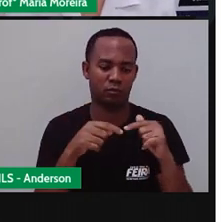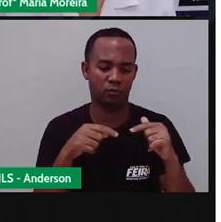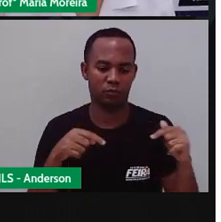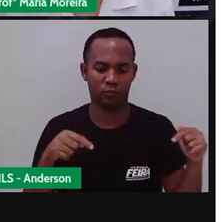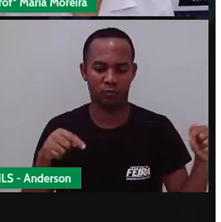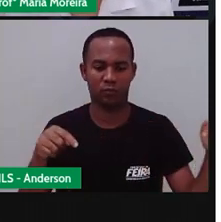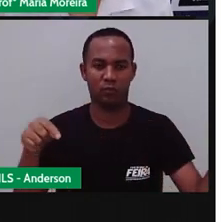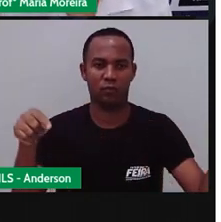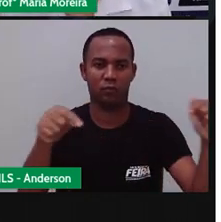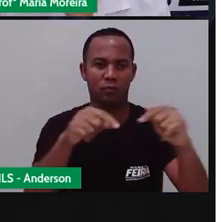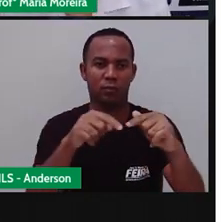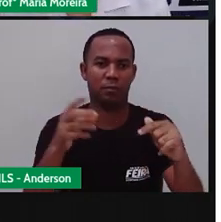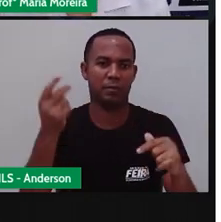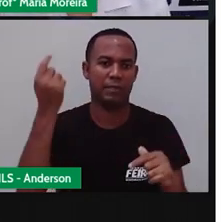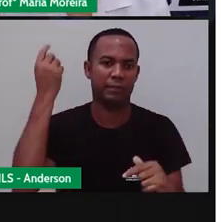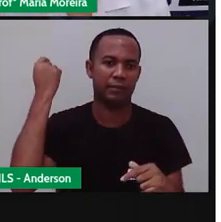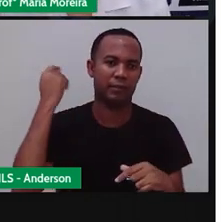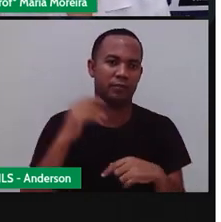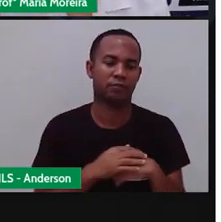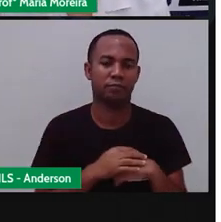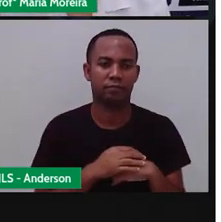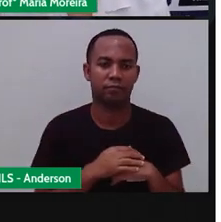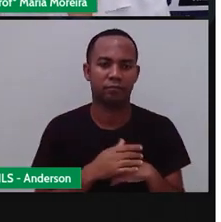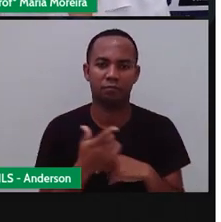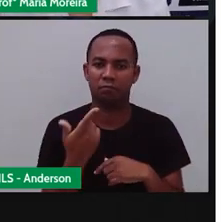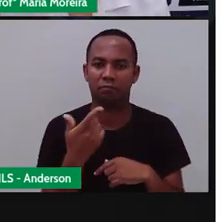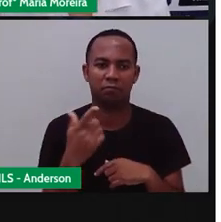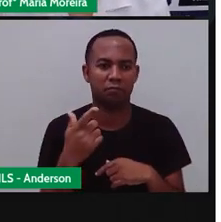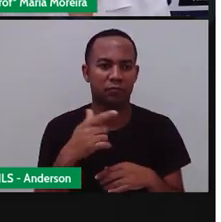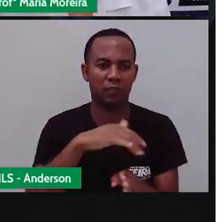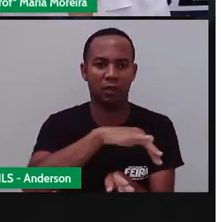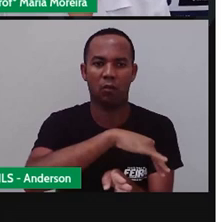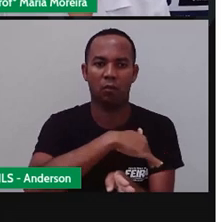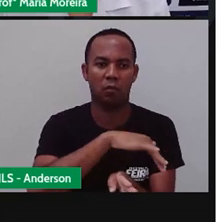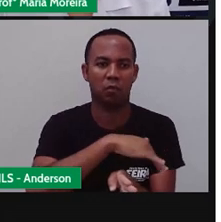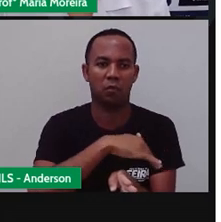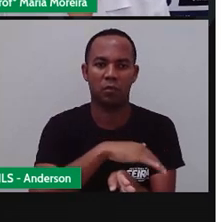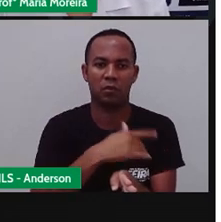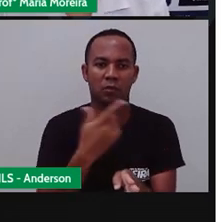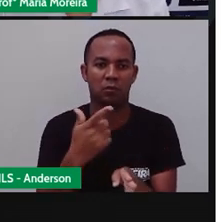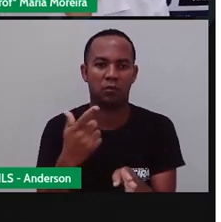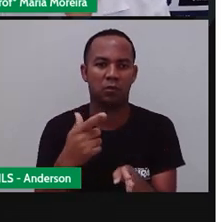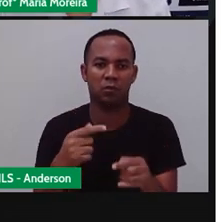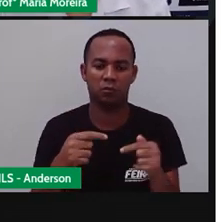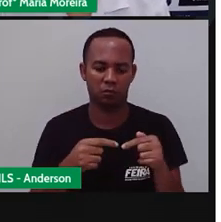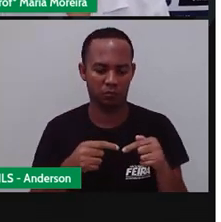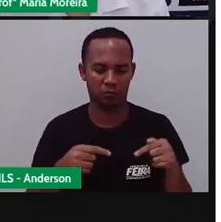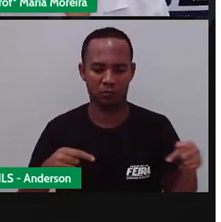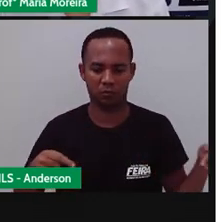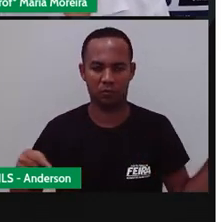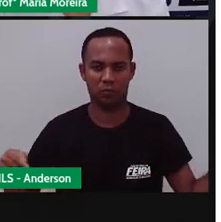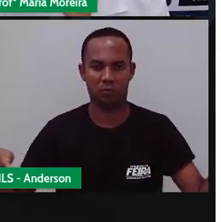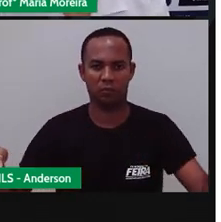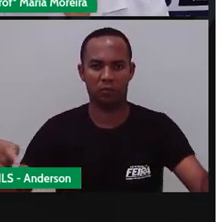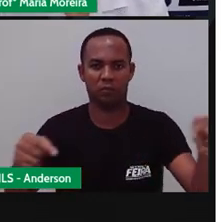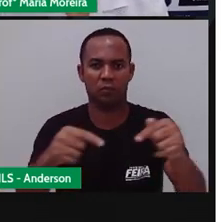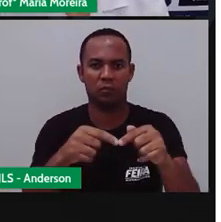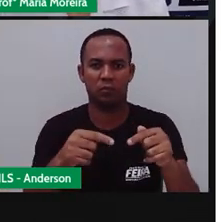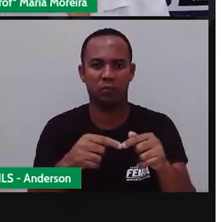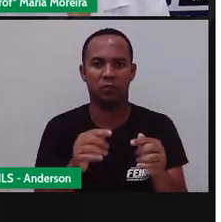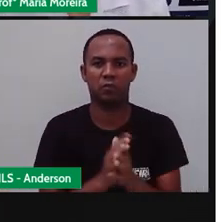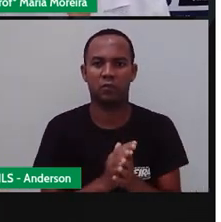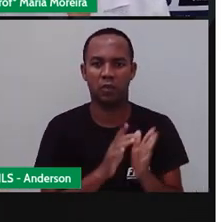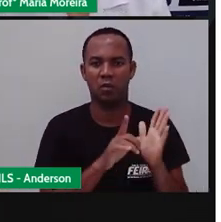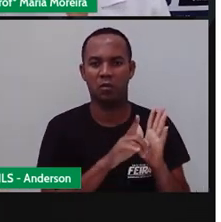outros fins, não é isso? Não existia essa rua aqui, então não existia esse formato, esse comércio aqui em